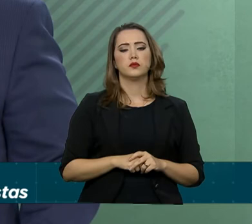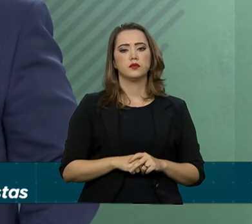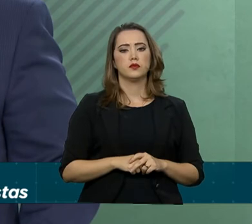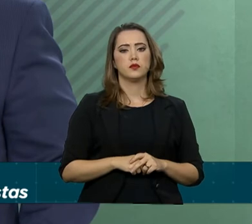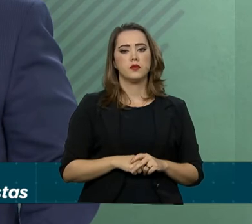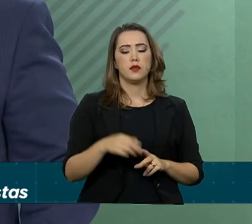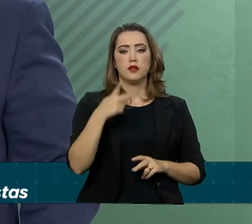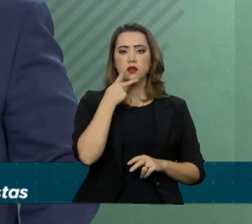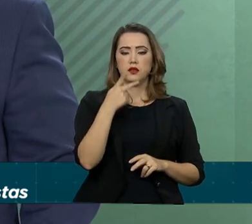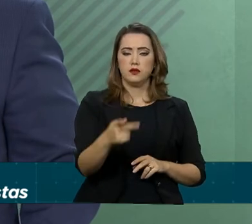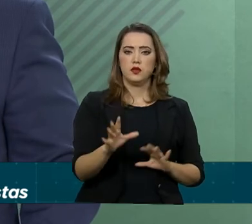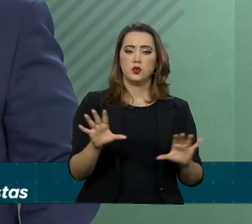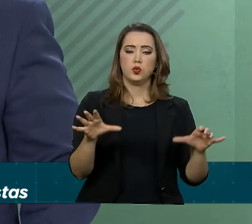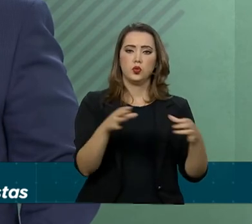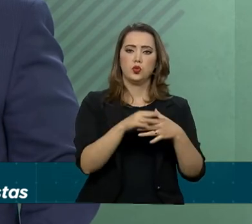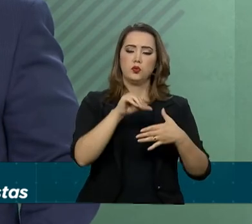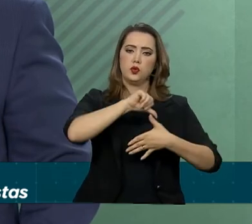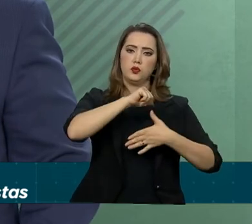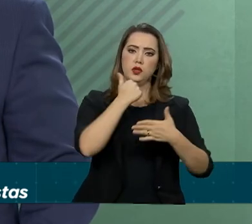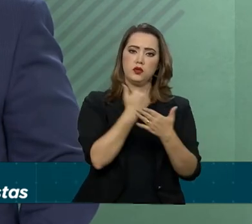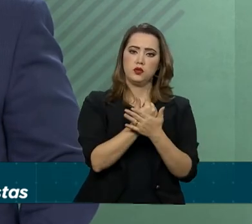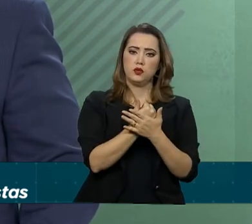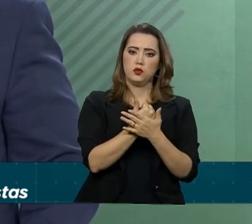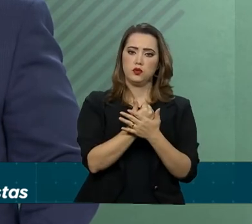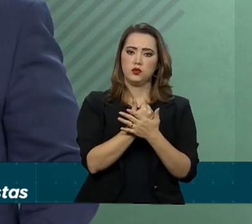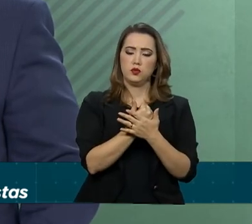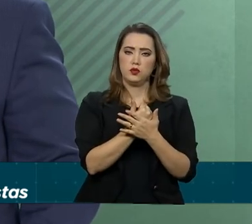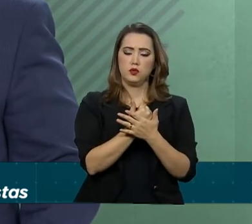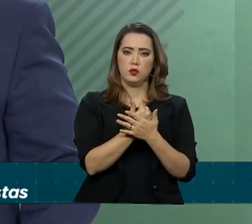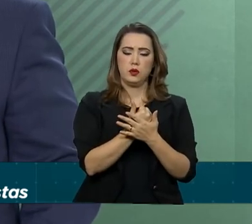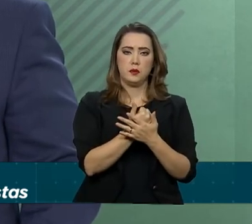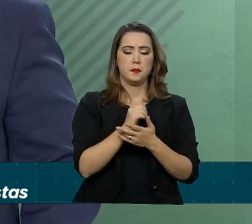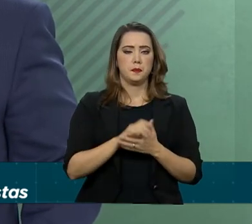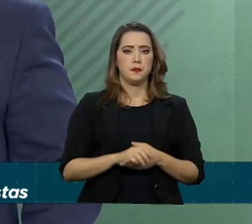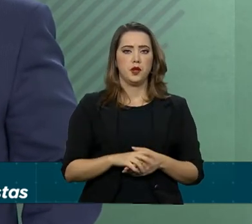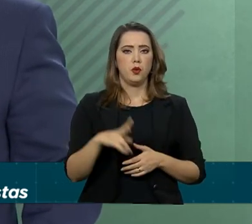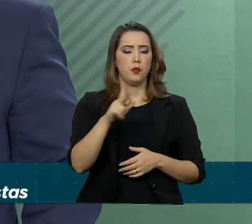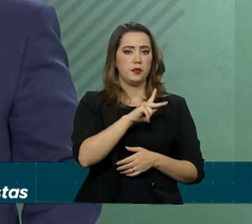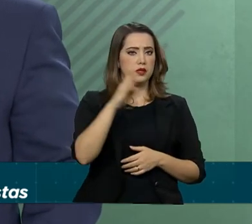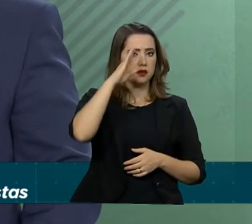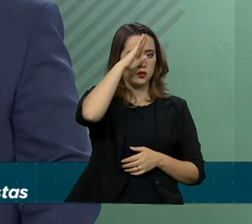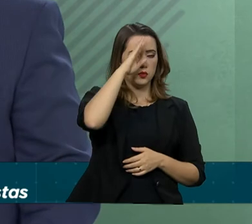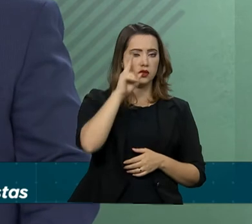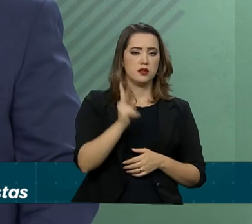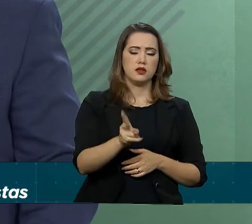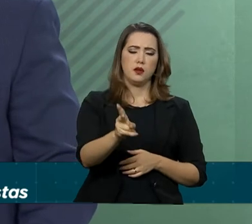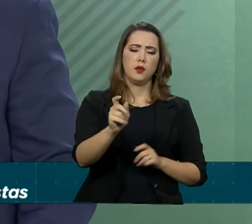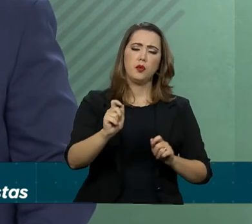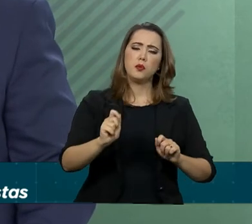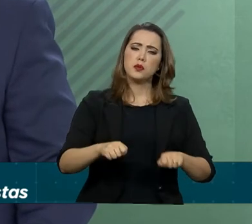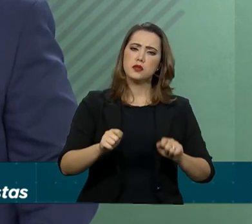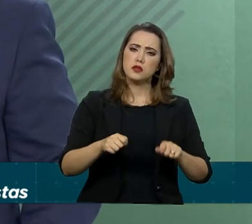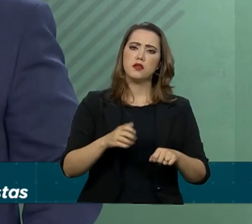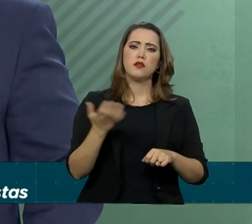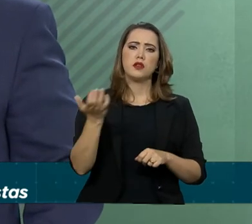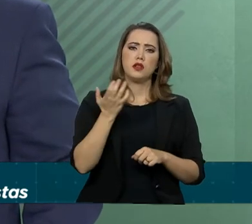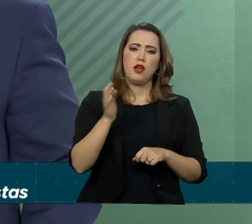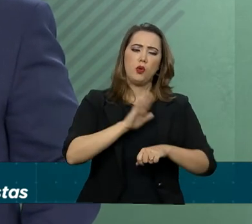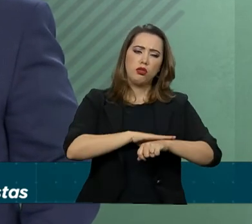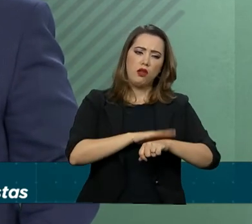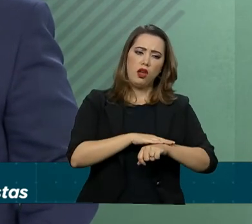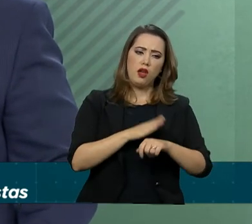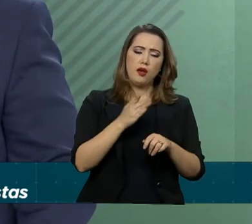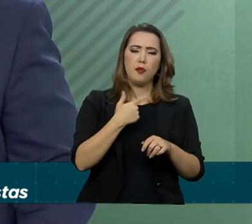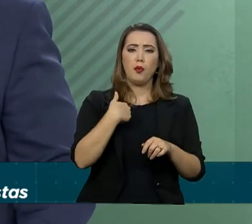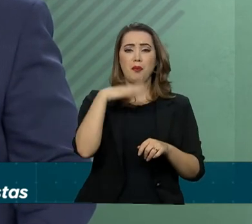Sobre a cúpula do Mercosul em O presidente, sempre que possível, ele vem buscando encurtar os períodos